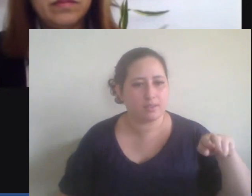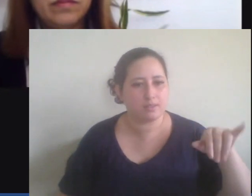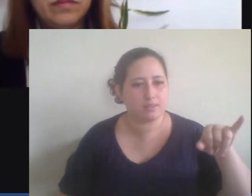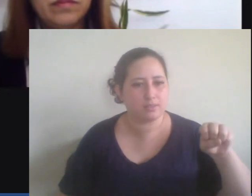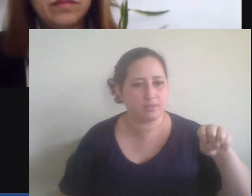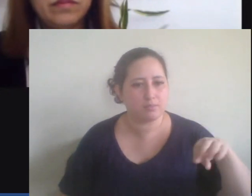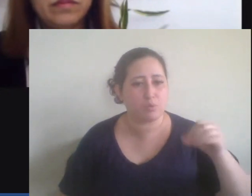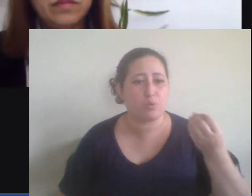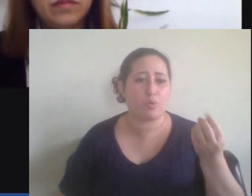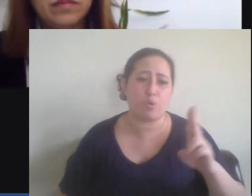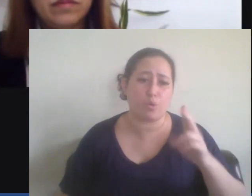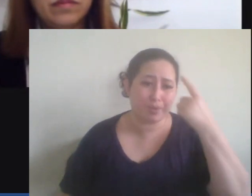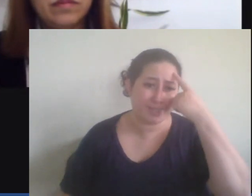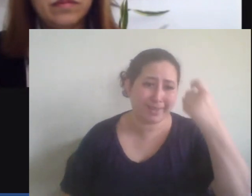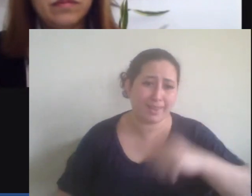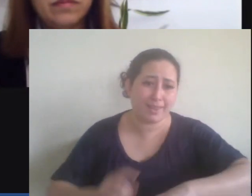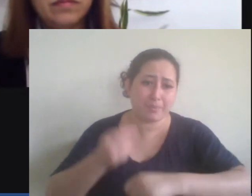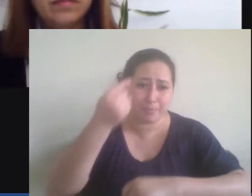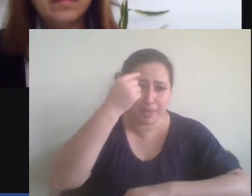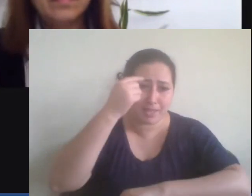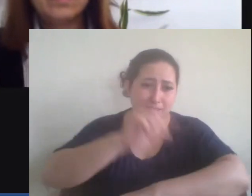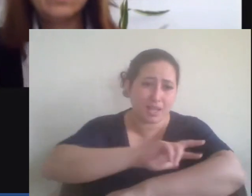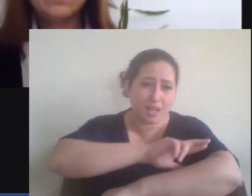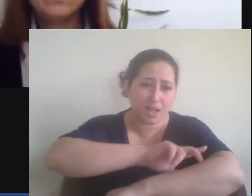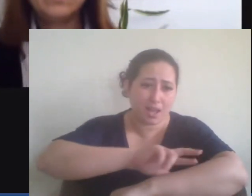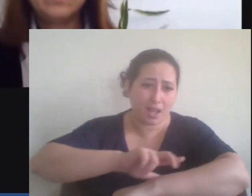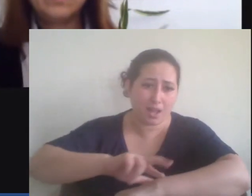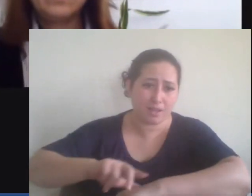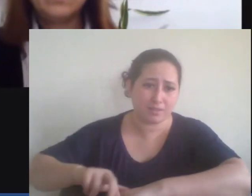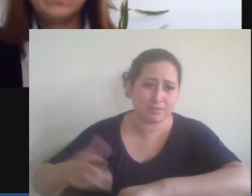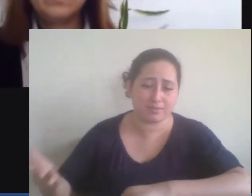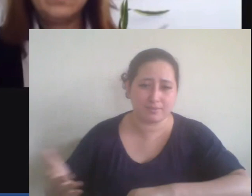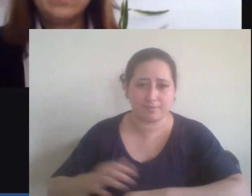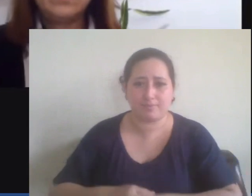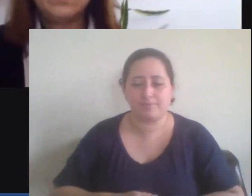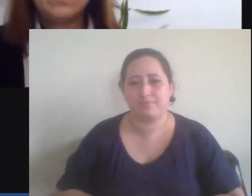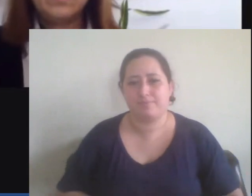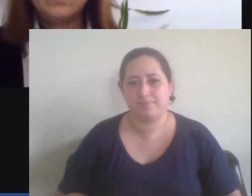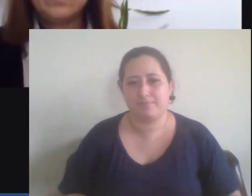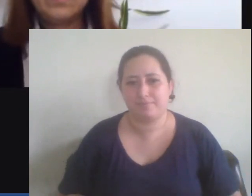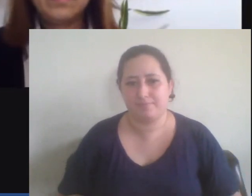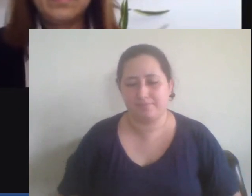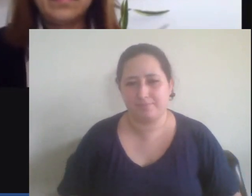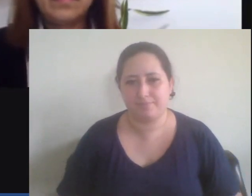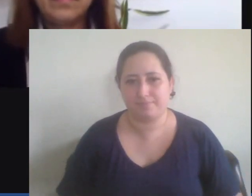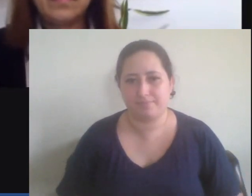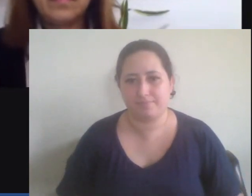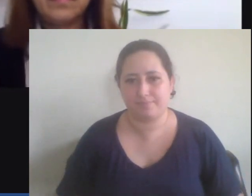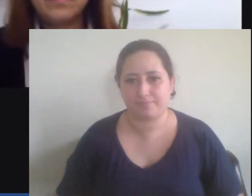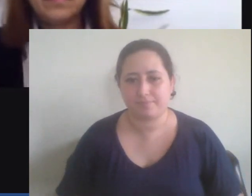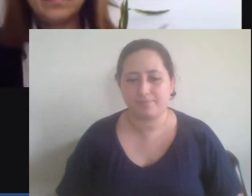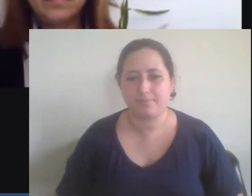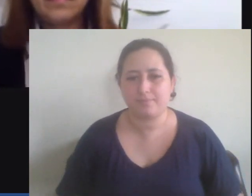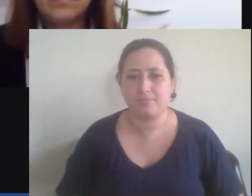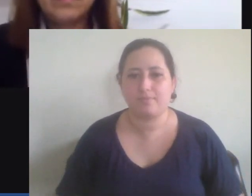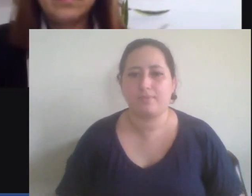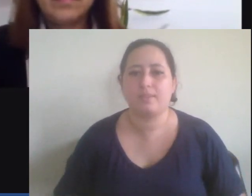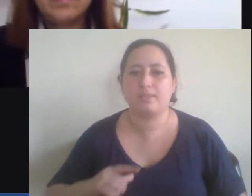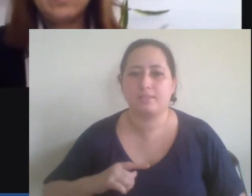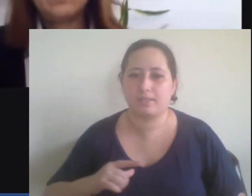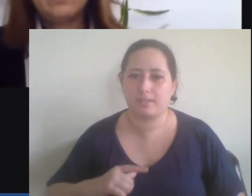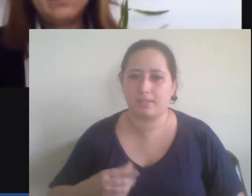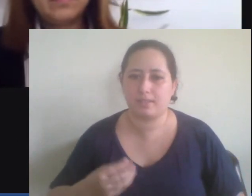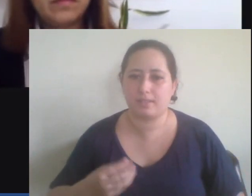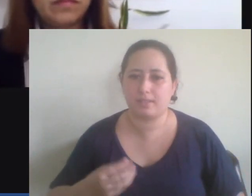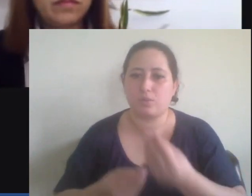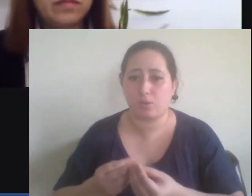tudo isso de um modo geral ele habita o inconsciente